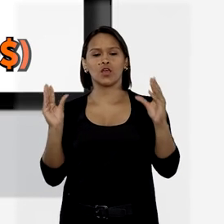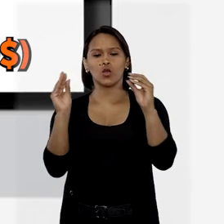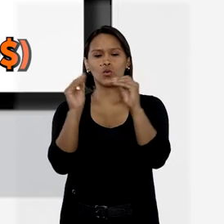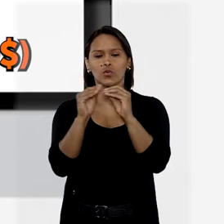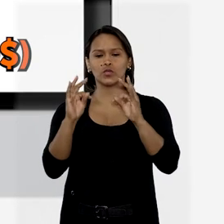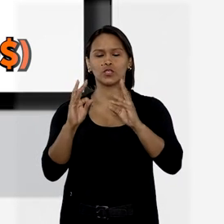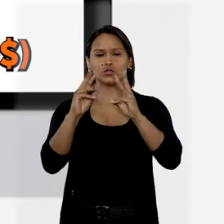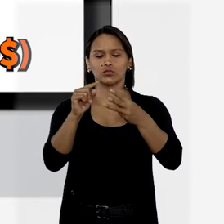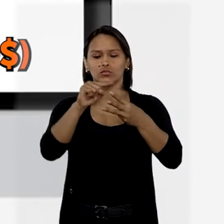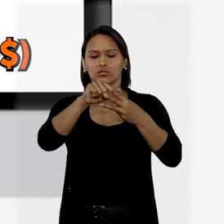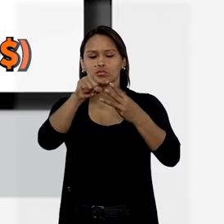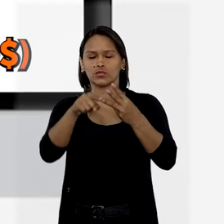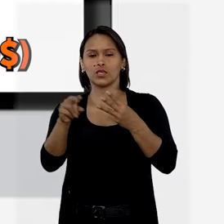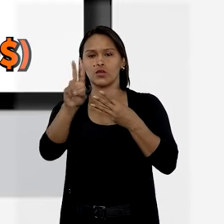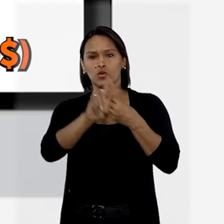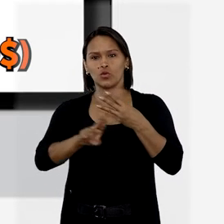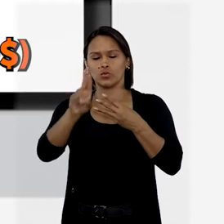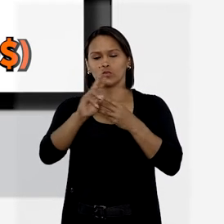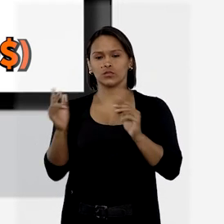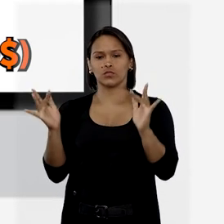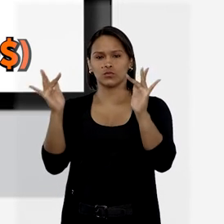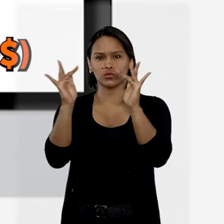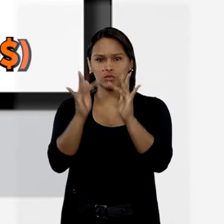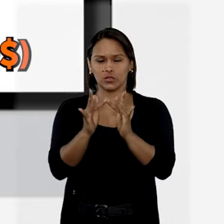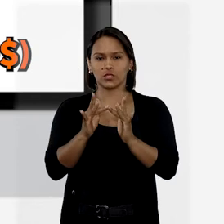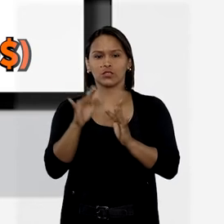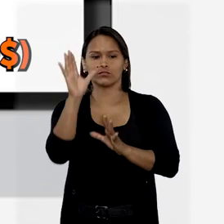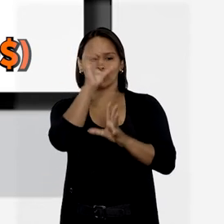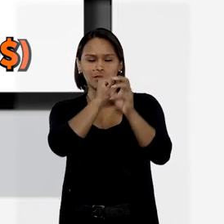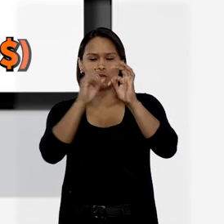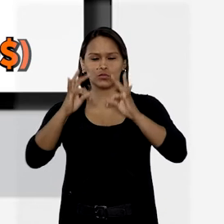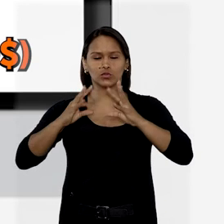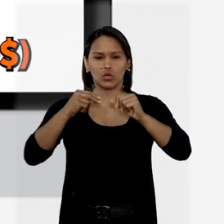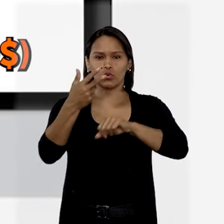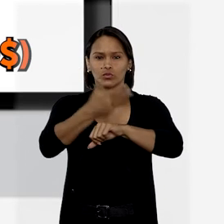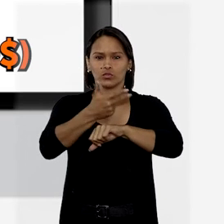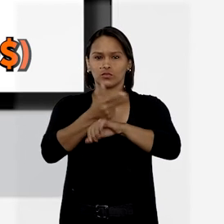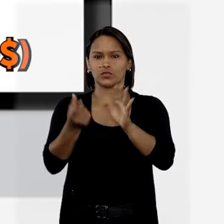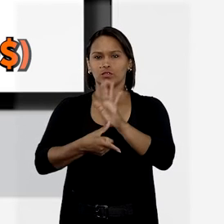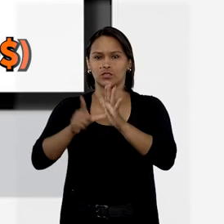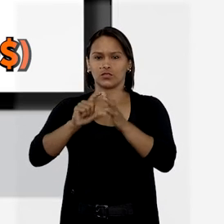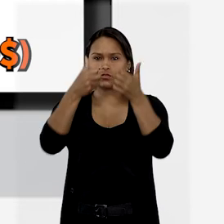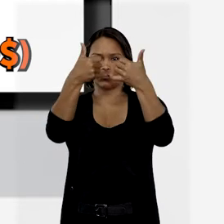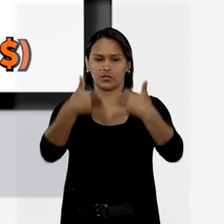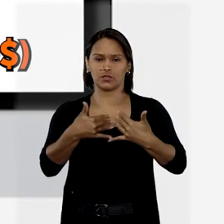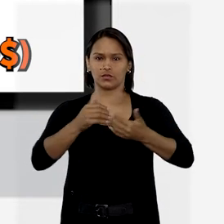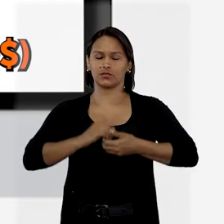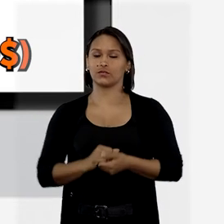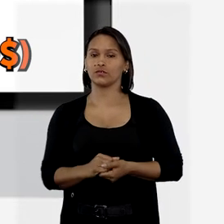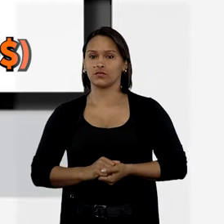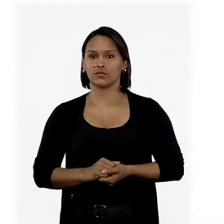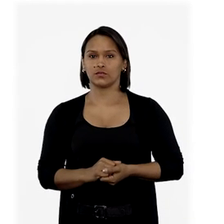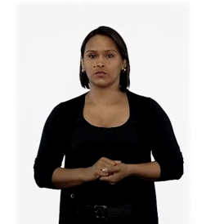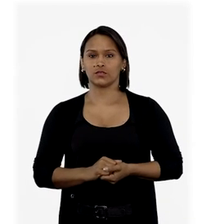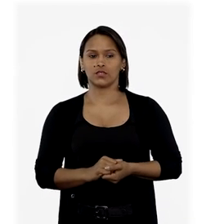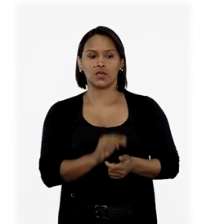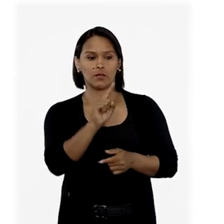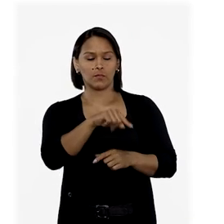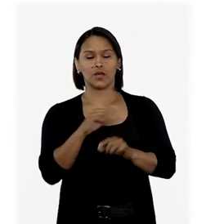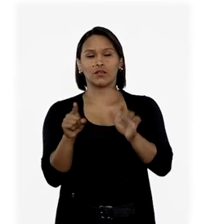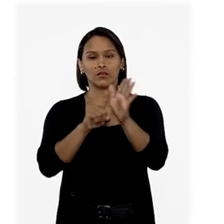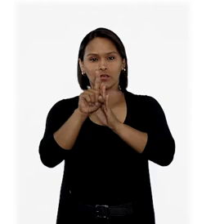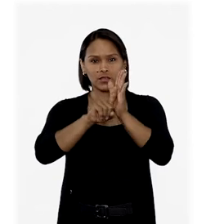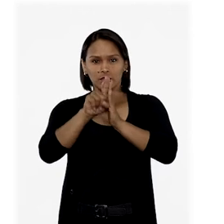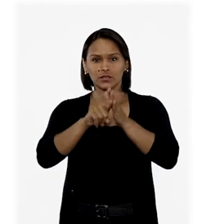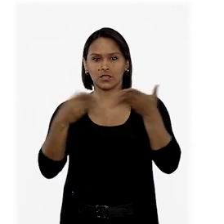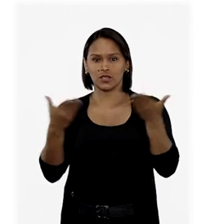esses três núcleos utilizando os conectivos que aprendemos em todos os vídeos anteriores. Para o caso que estamos